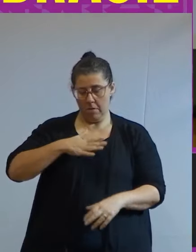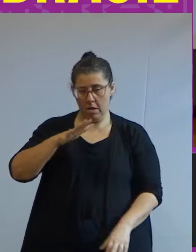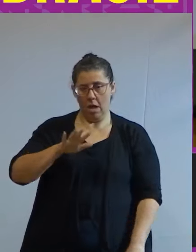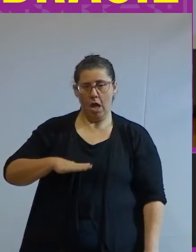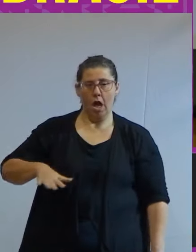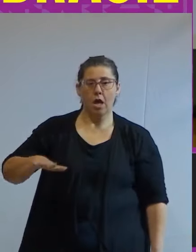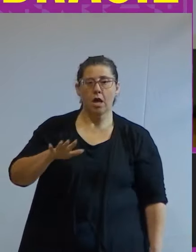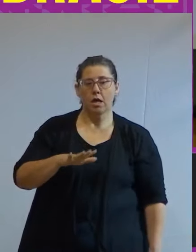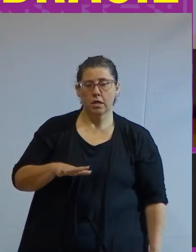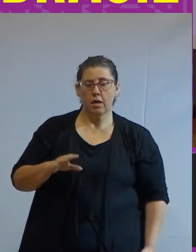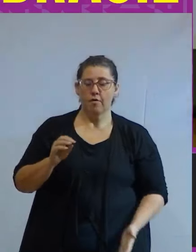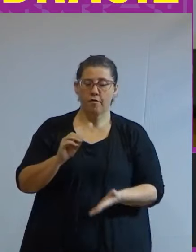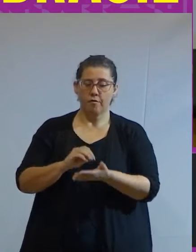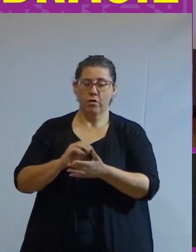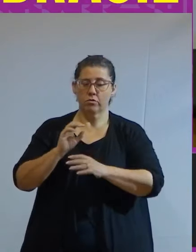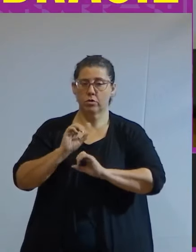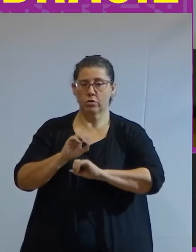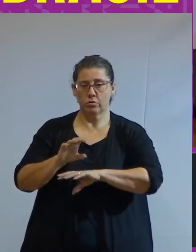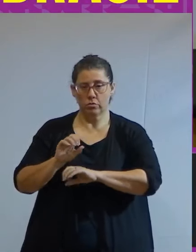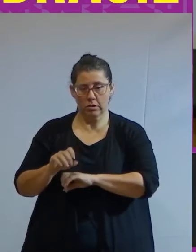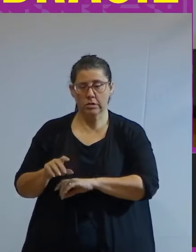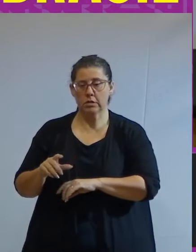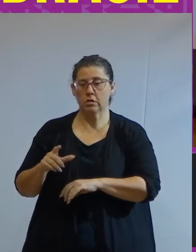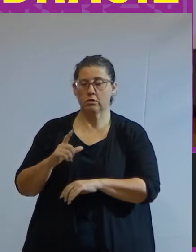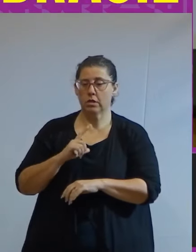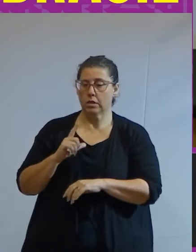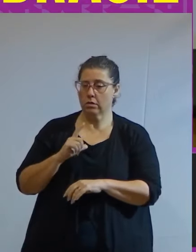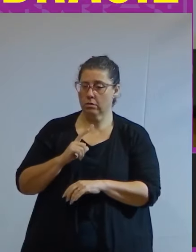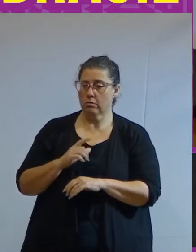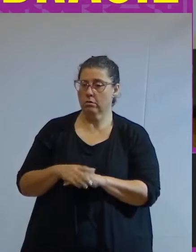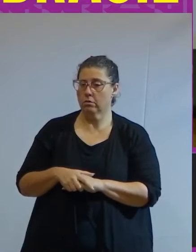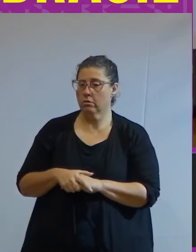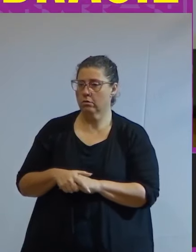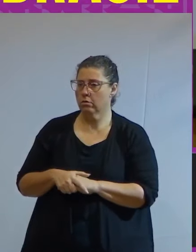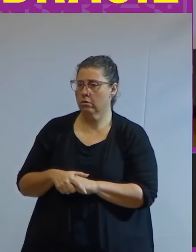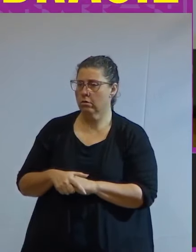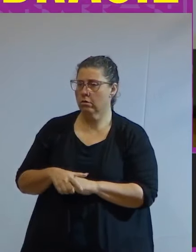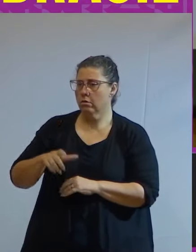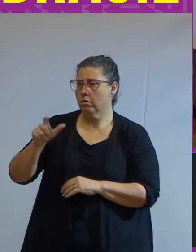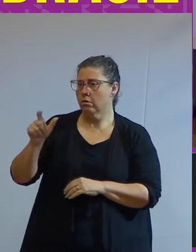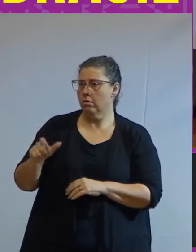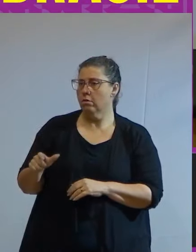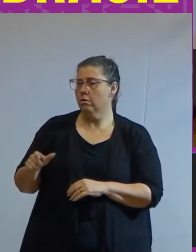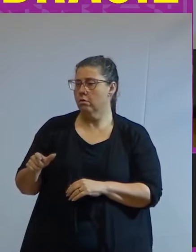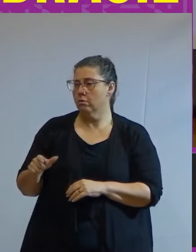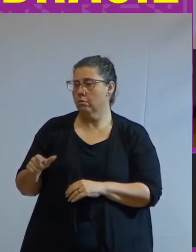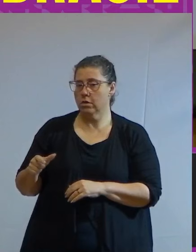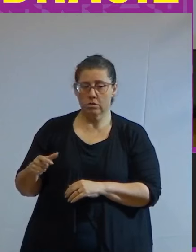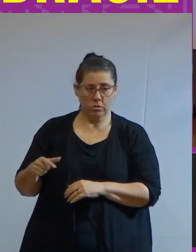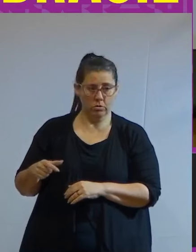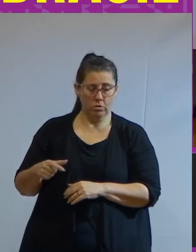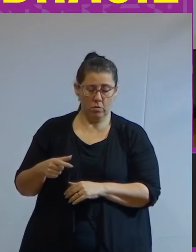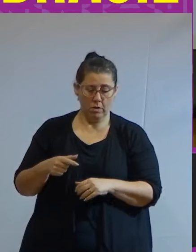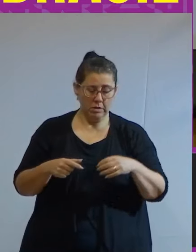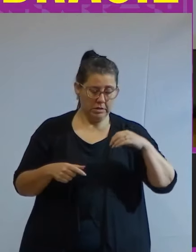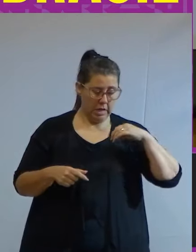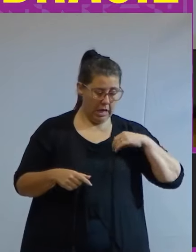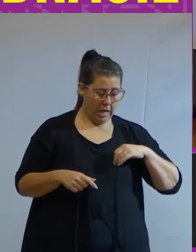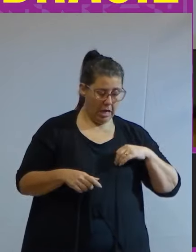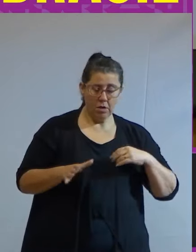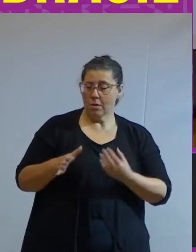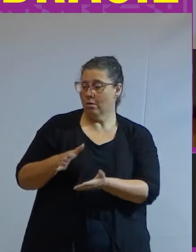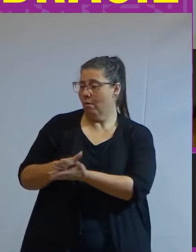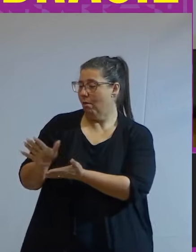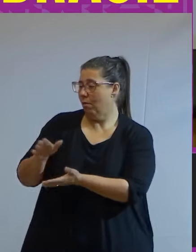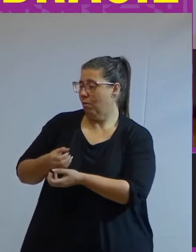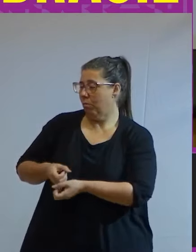que a falta de educação financeira tem muito a ver com a pessoa gasta mais do que ganha então a gente escuta muito isso